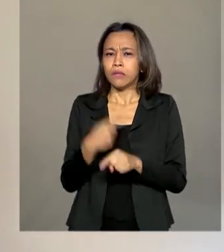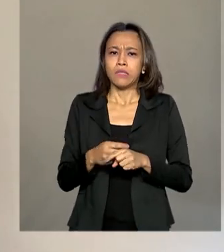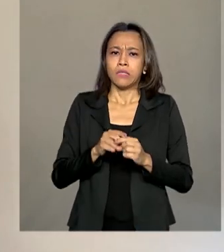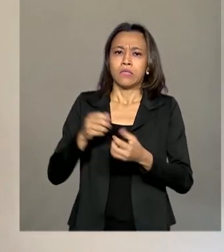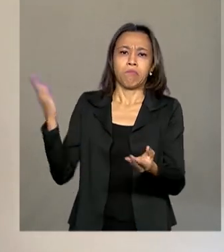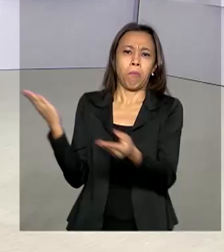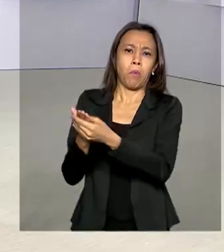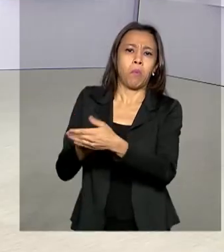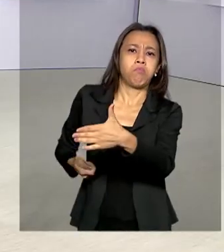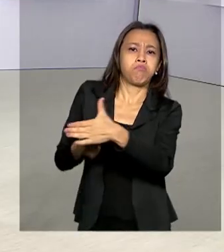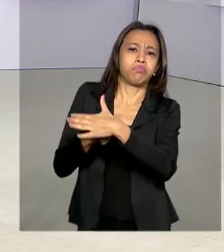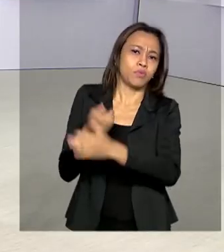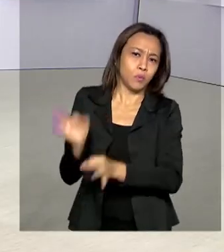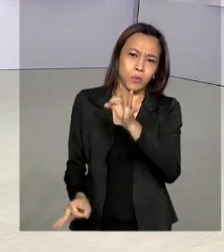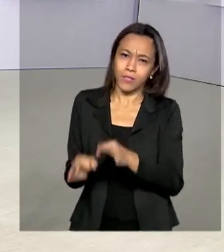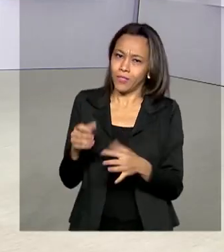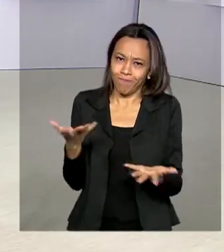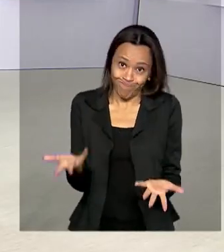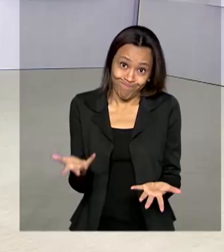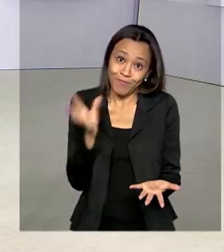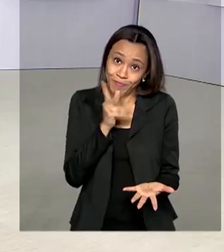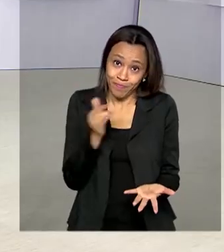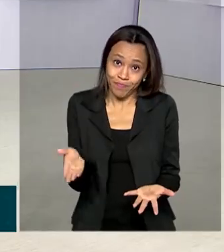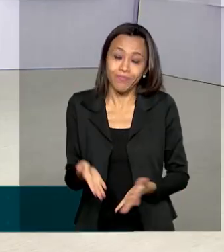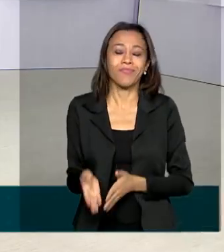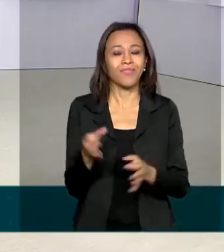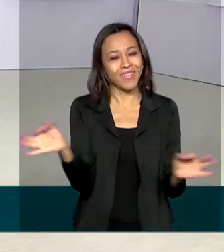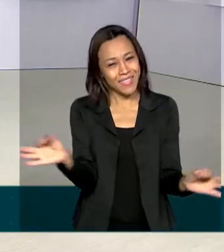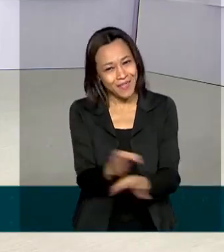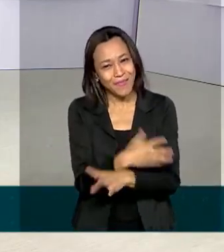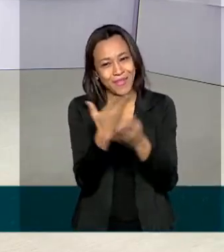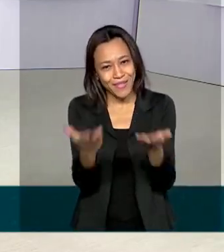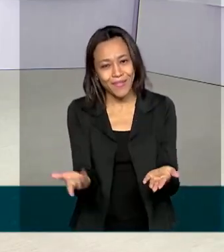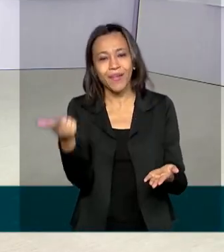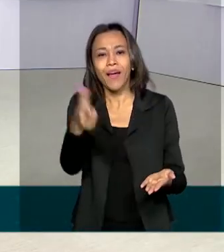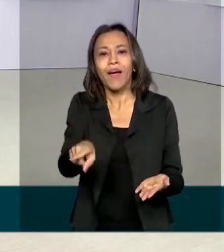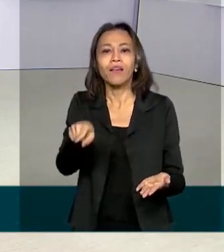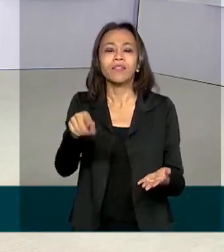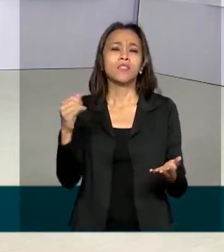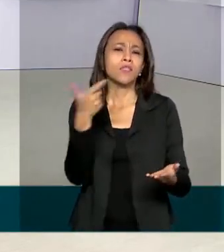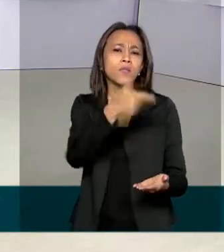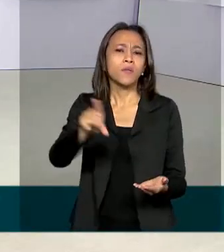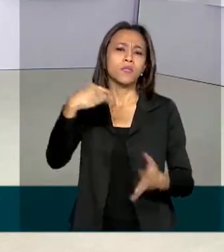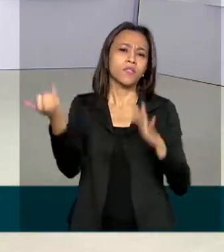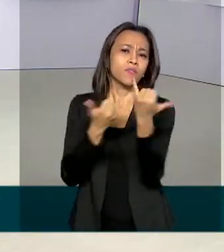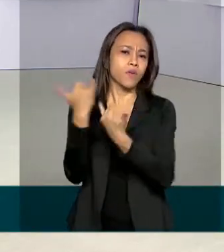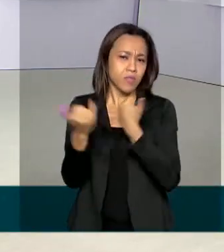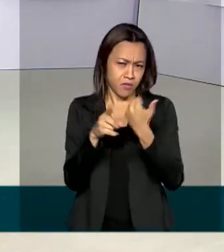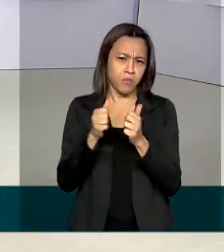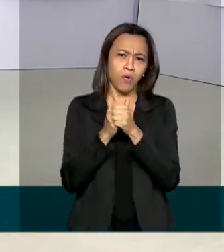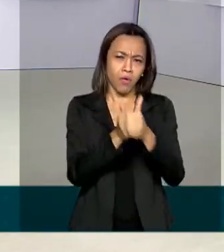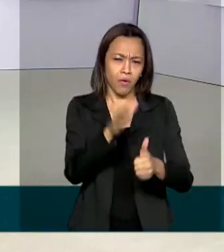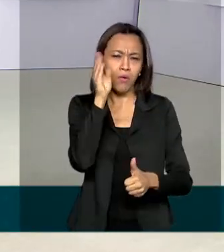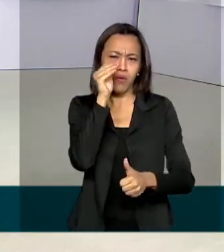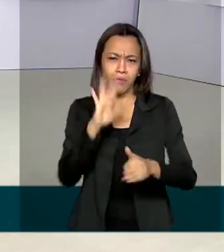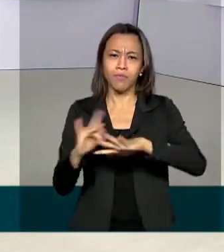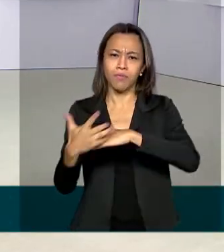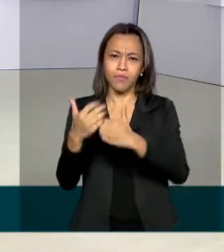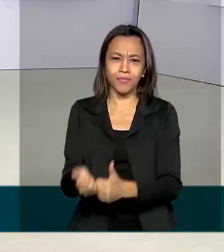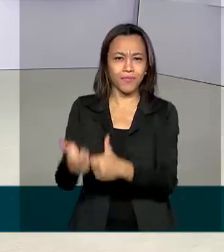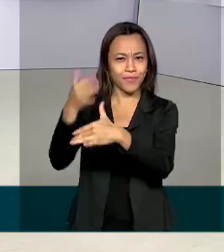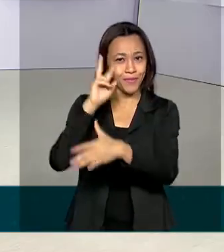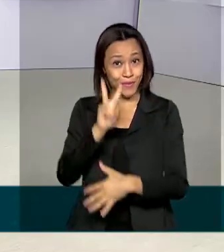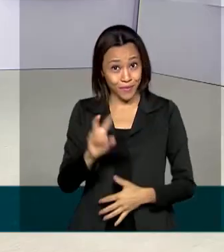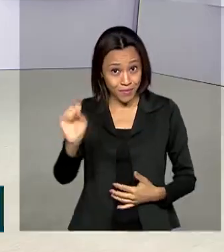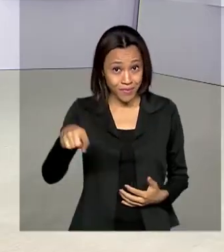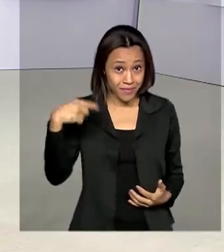Poder Judiciário. É isso. A gente fica por aqui. Essas e outras notícias você confere seguindo as nossas redes sociais. Nos